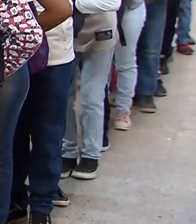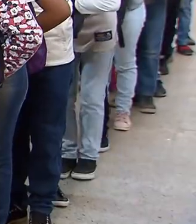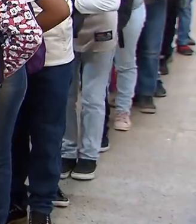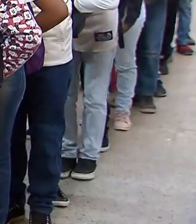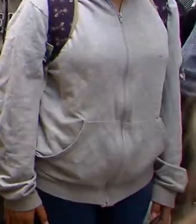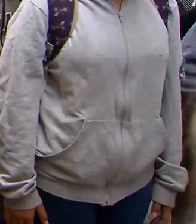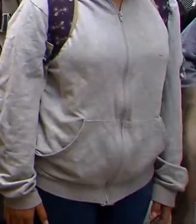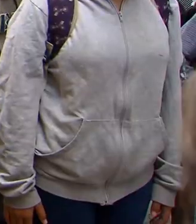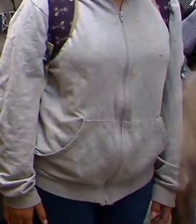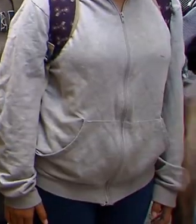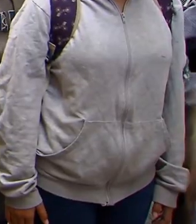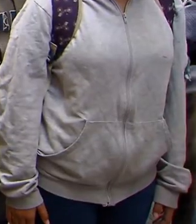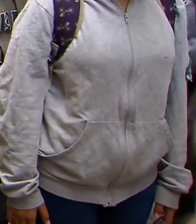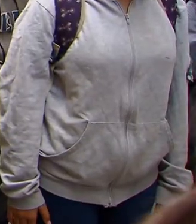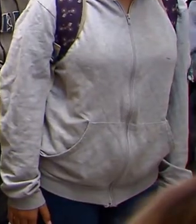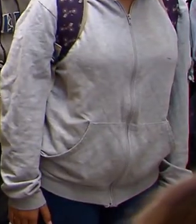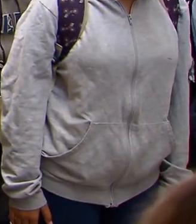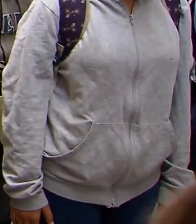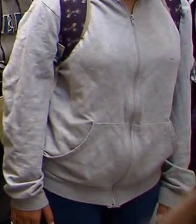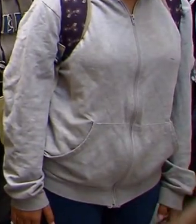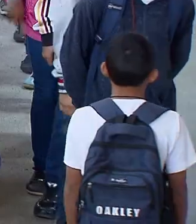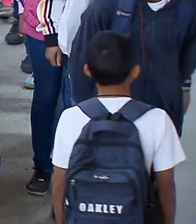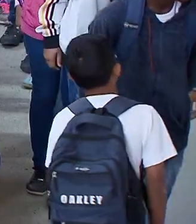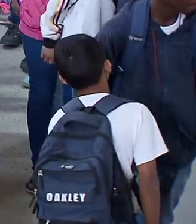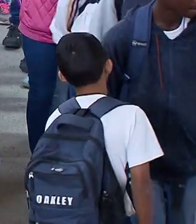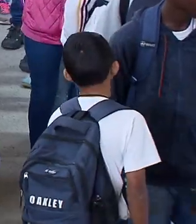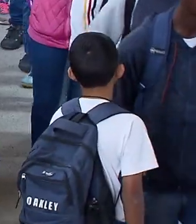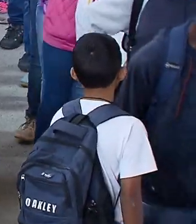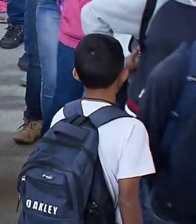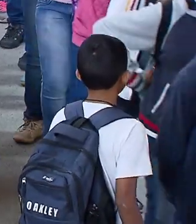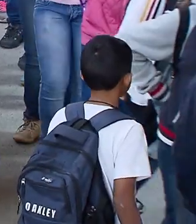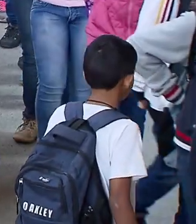E a gente se vê amanhã.